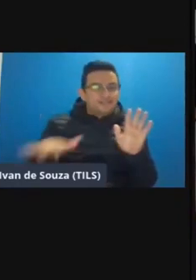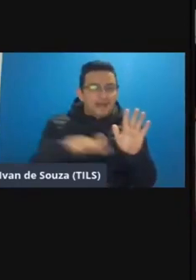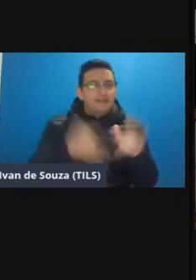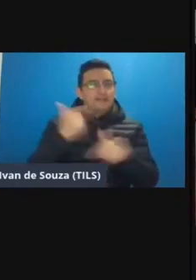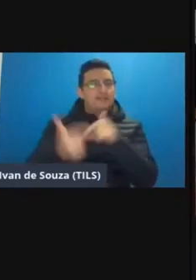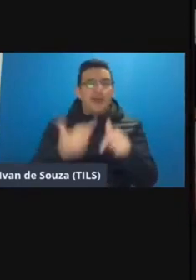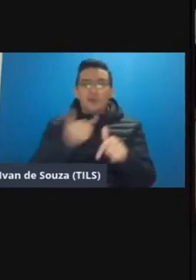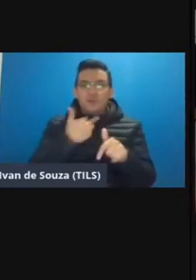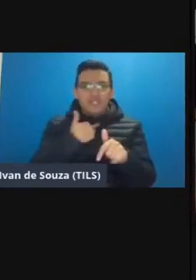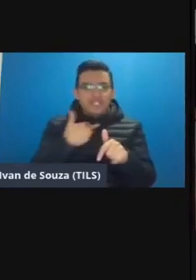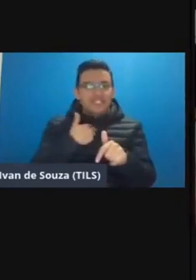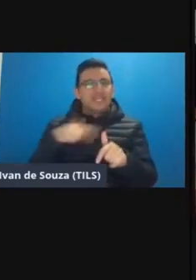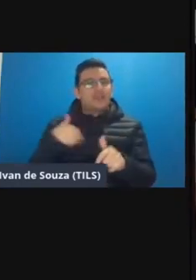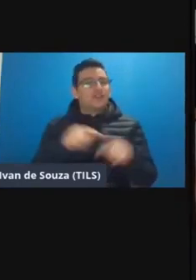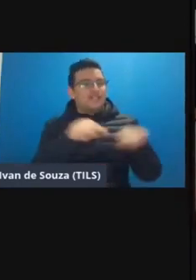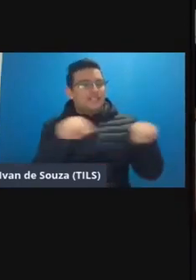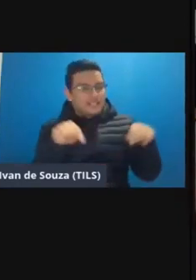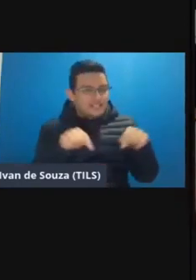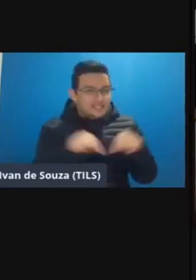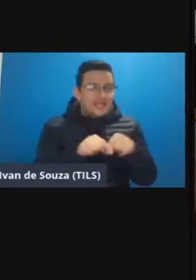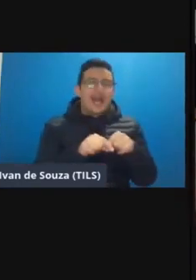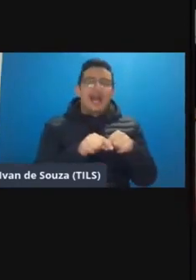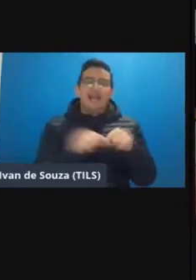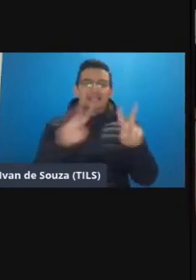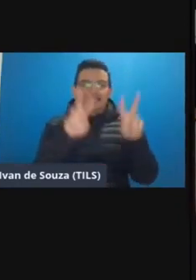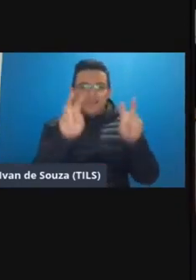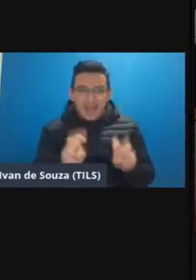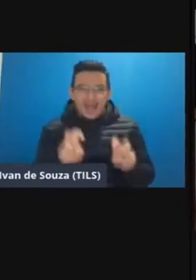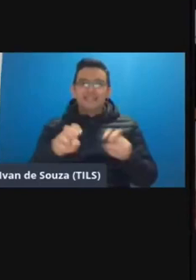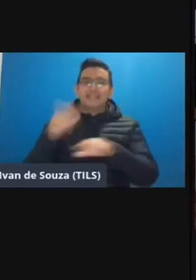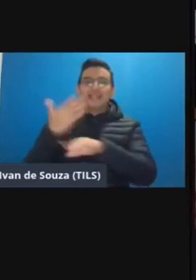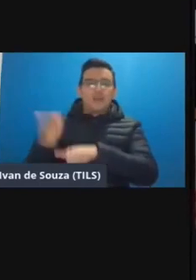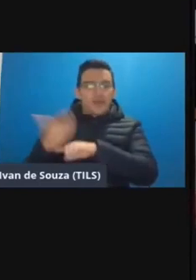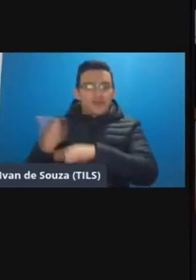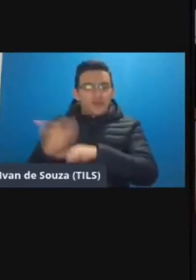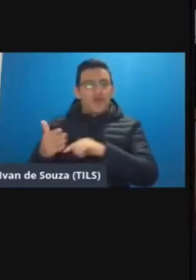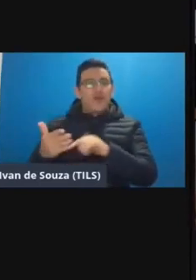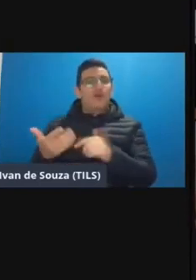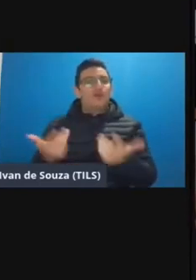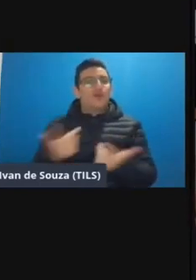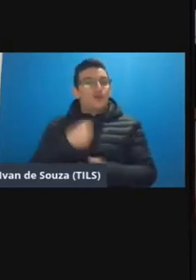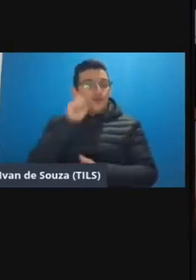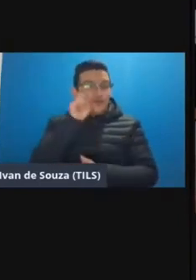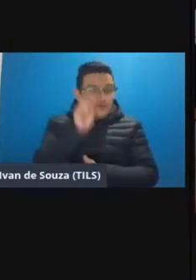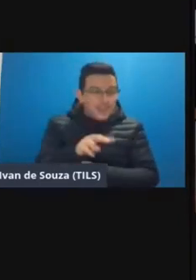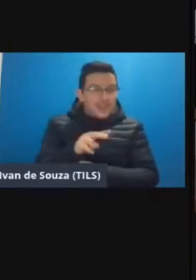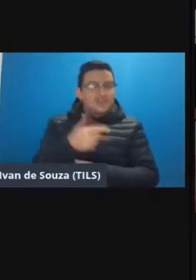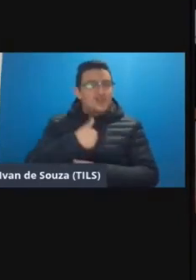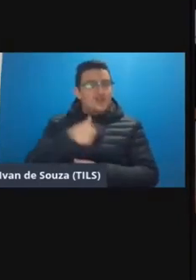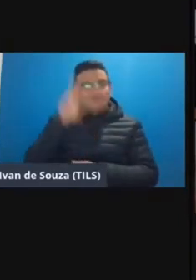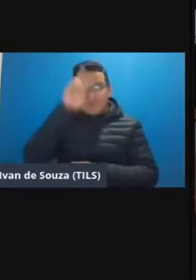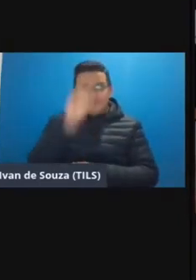de trabalho nos nossos gabinetes nas nossas salas temáticas nos laboratórios e vejo né fazendo essa